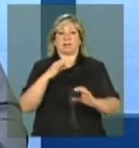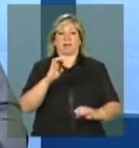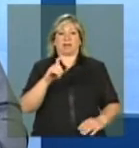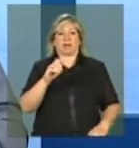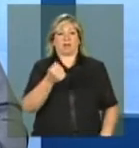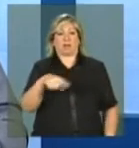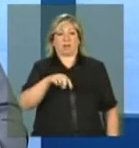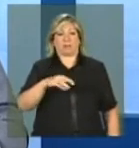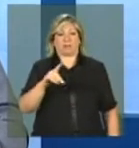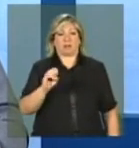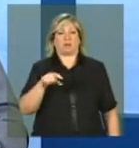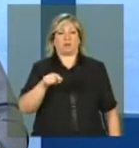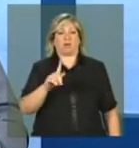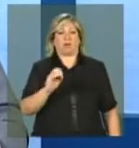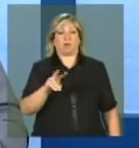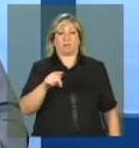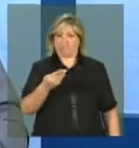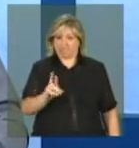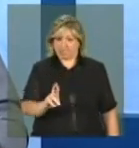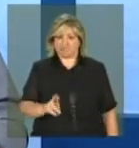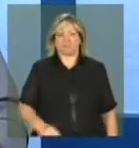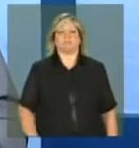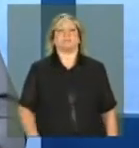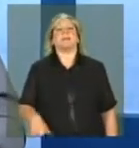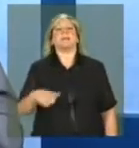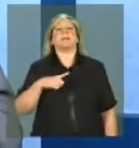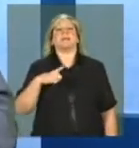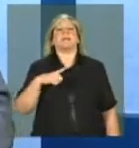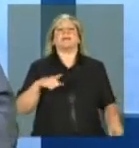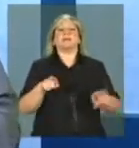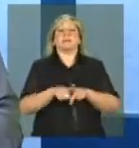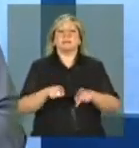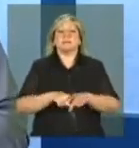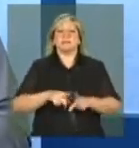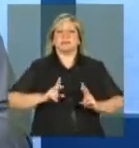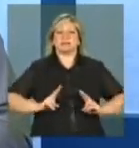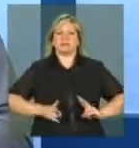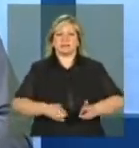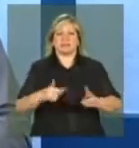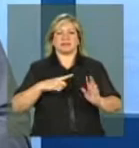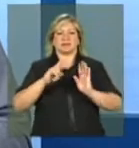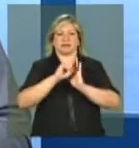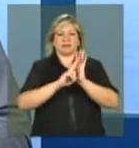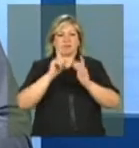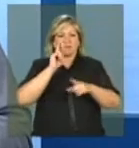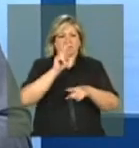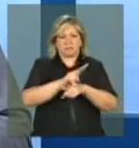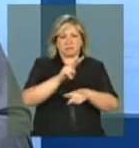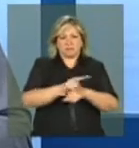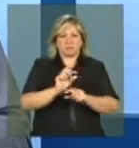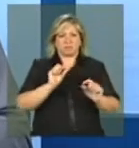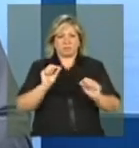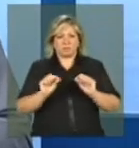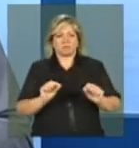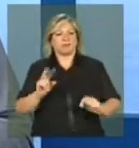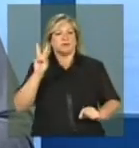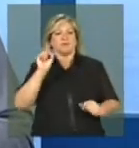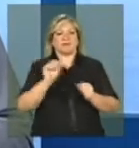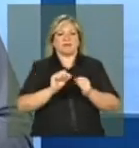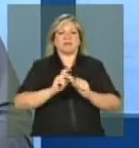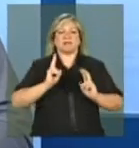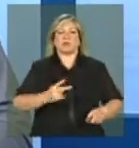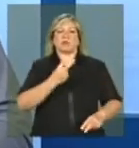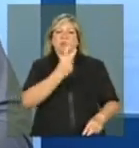.mds.gov.br. A cada acompanhamento da condicionalidade da educação feito bimestralmente,